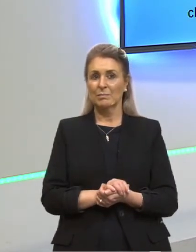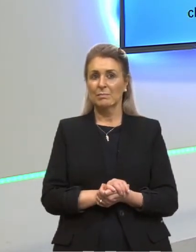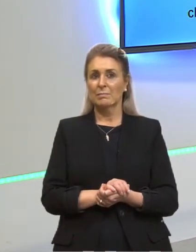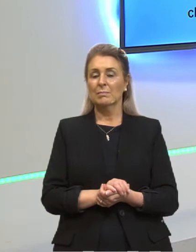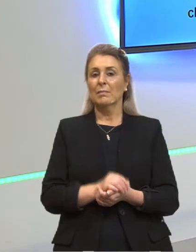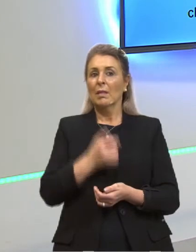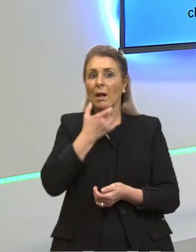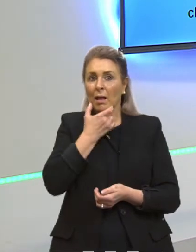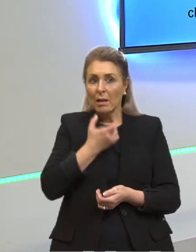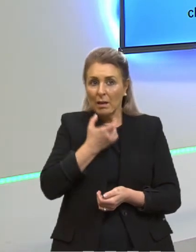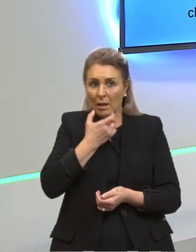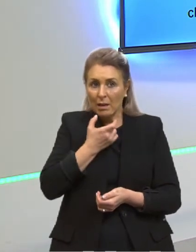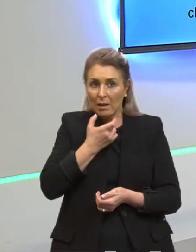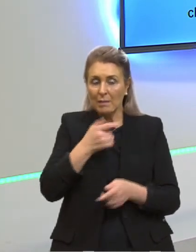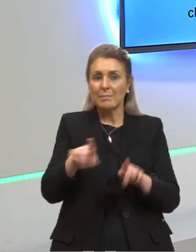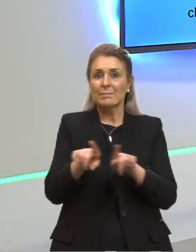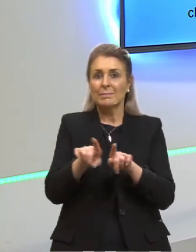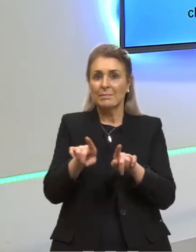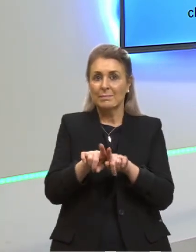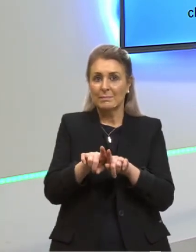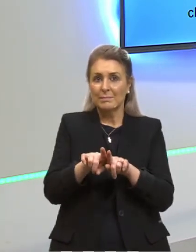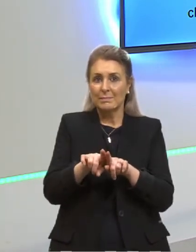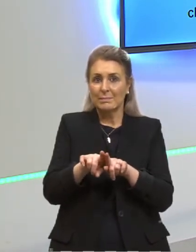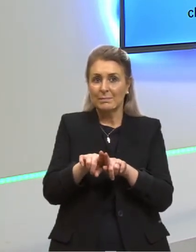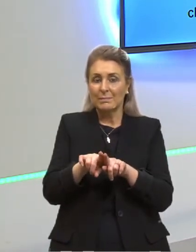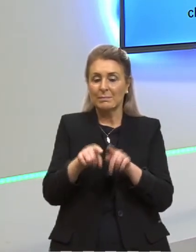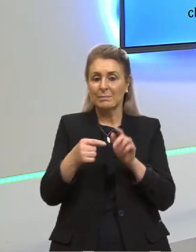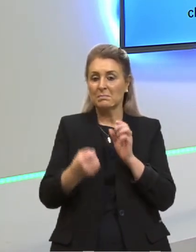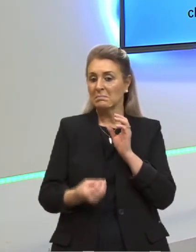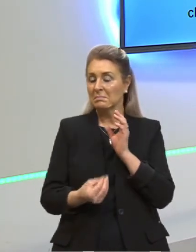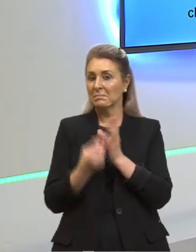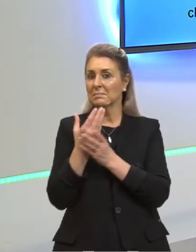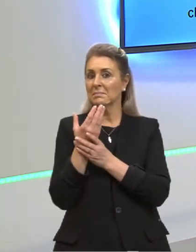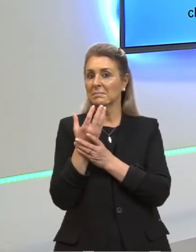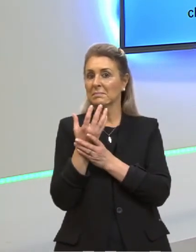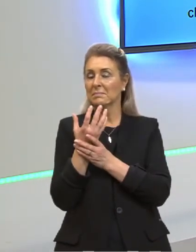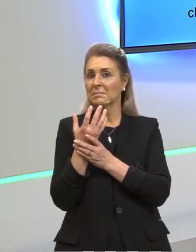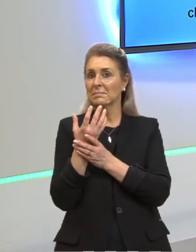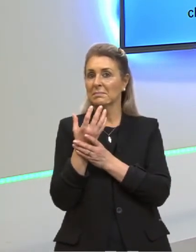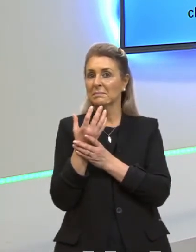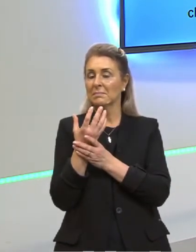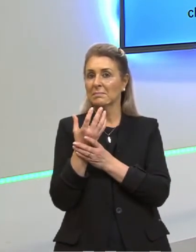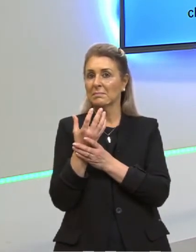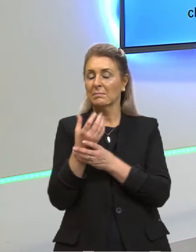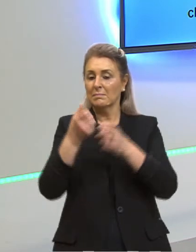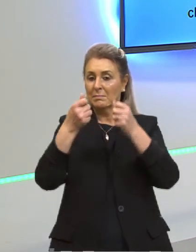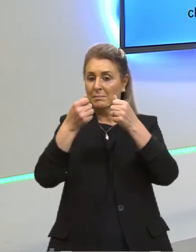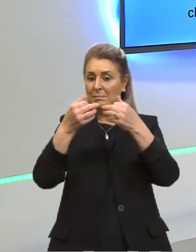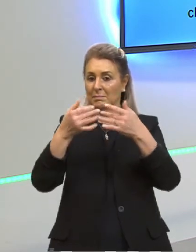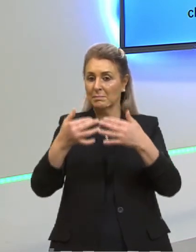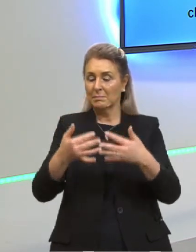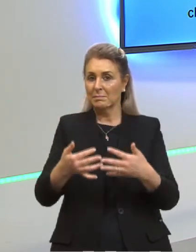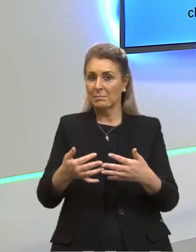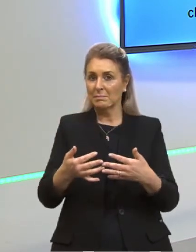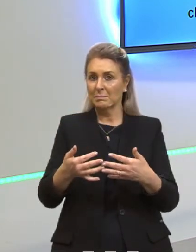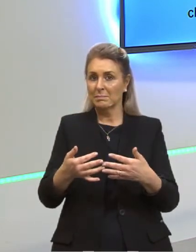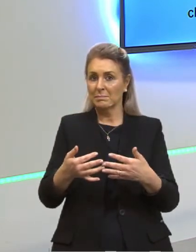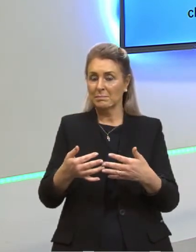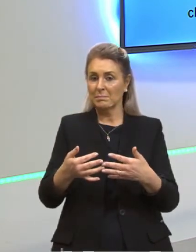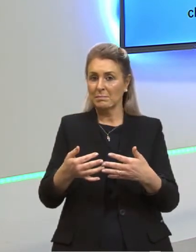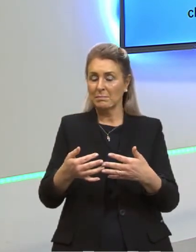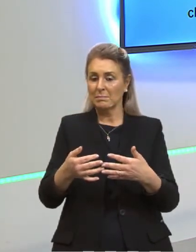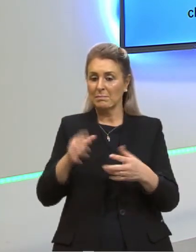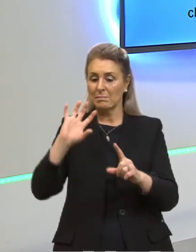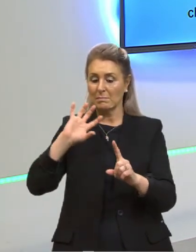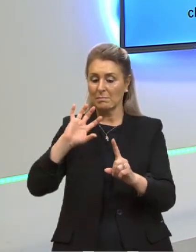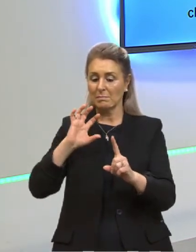o Einstein. O Einstein, ele surgiu e explicou um